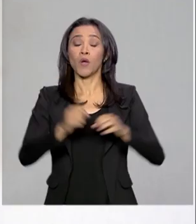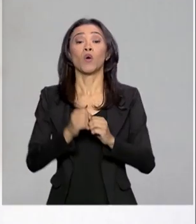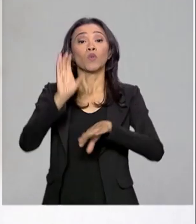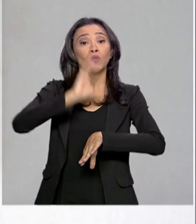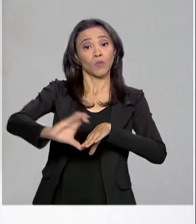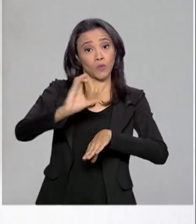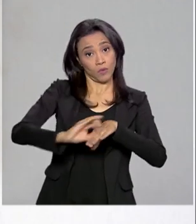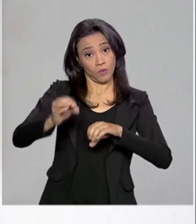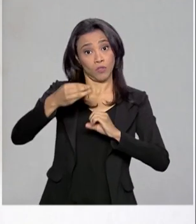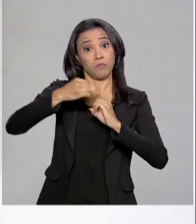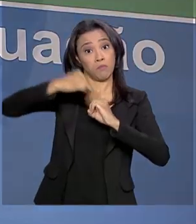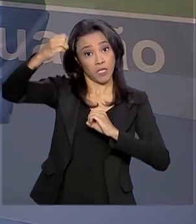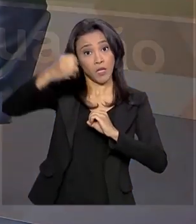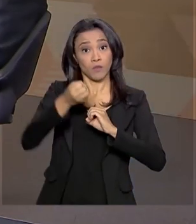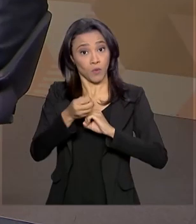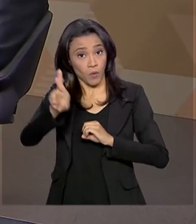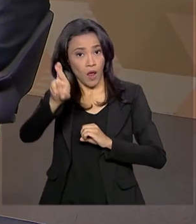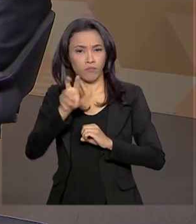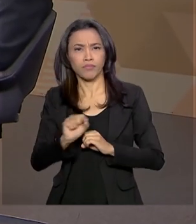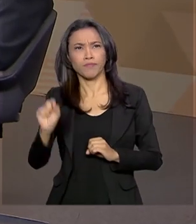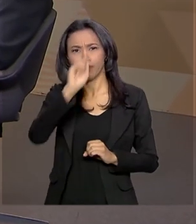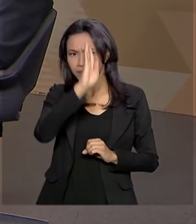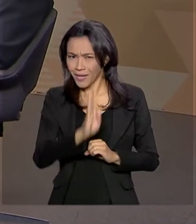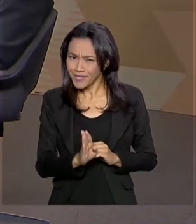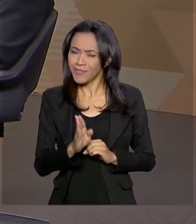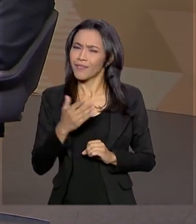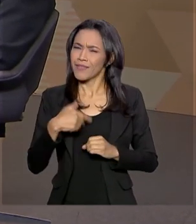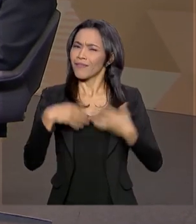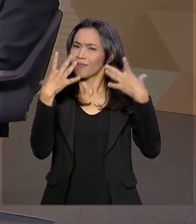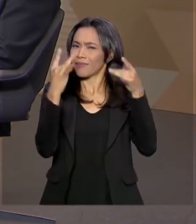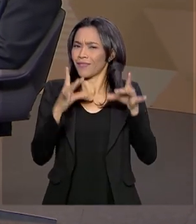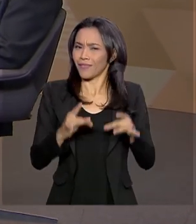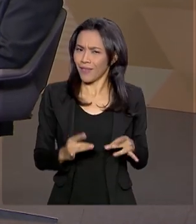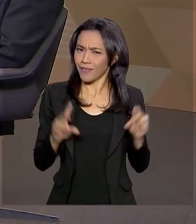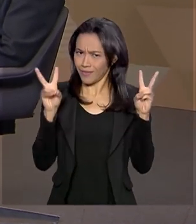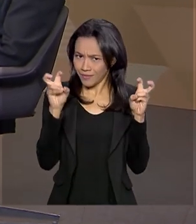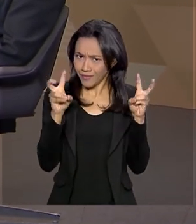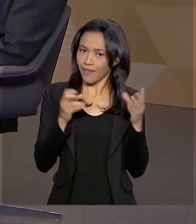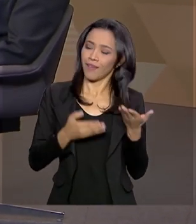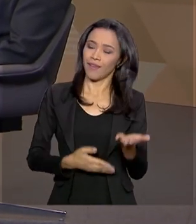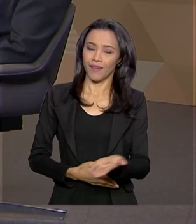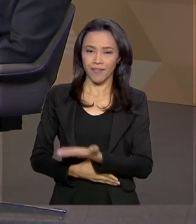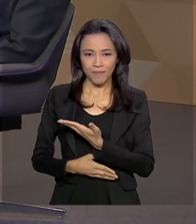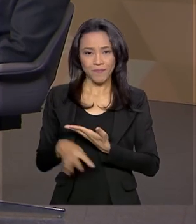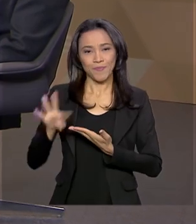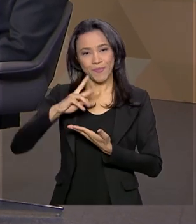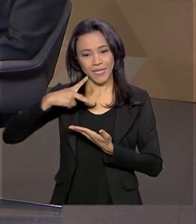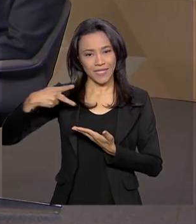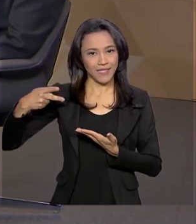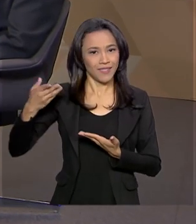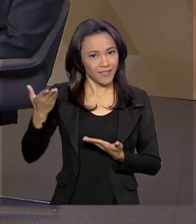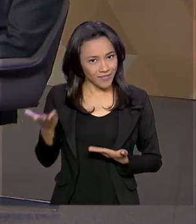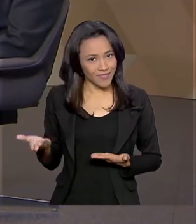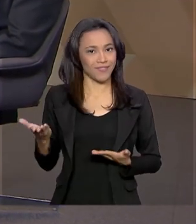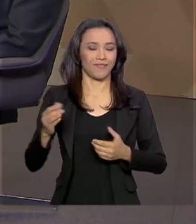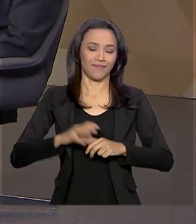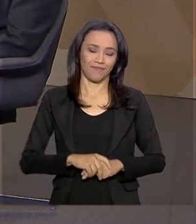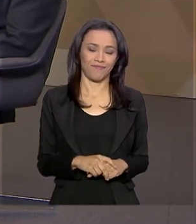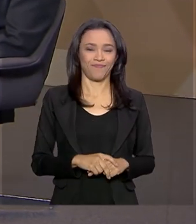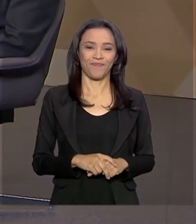doutorado em todo o país. Quem nos fala mais sobre esse assunto é o presidente da CAPES, Anderson Correia.